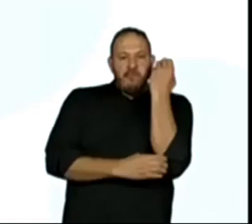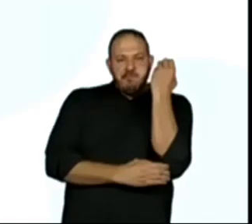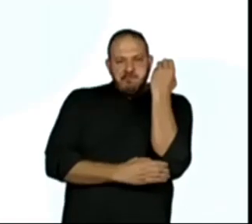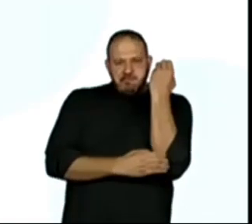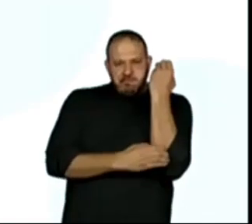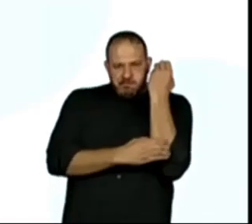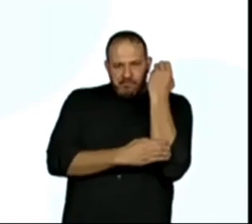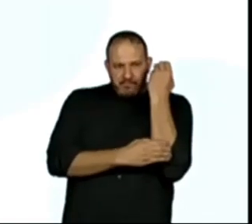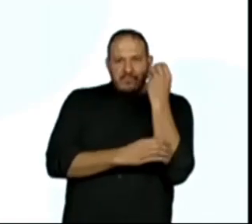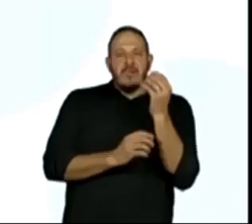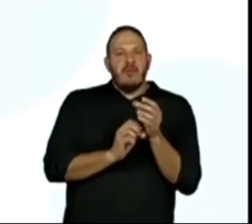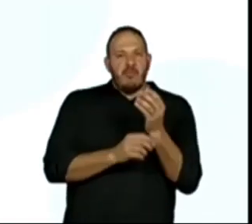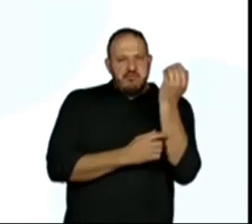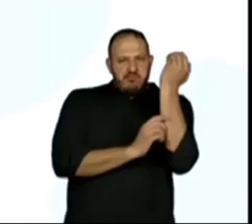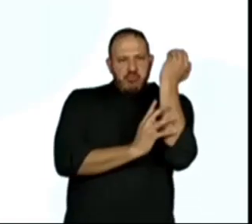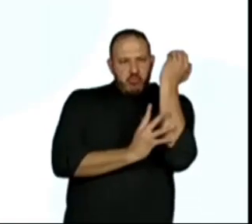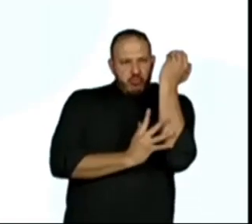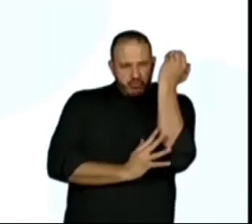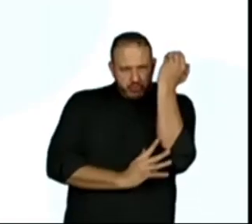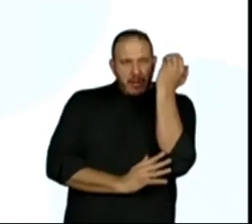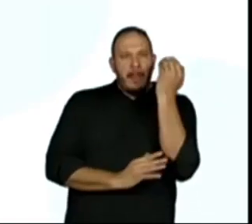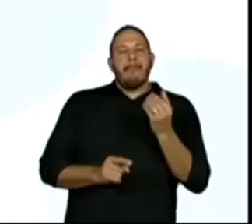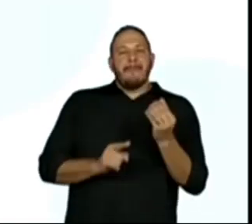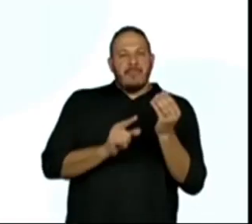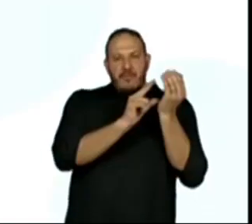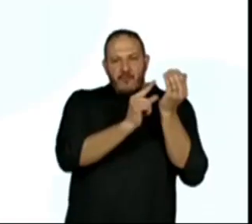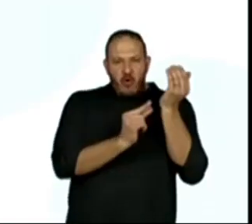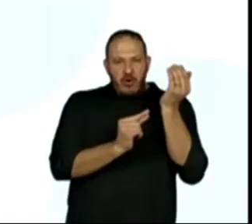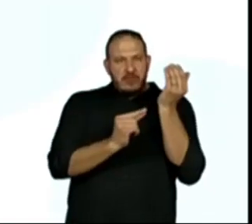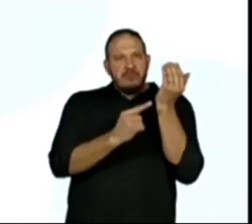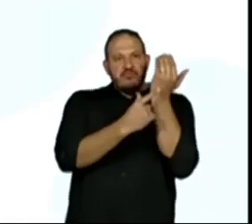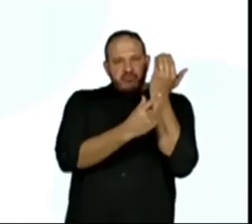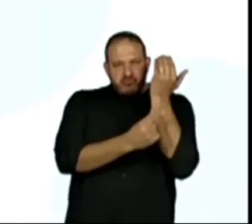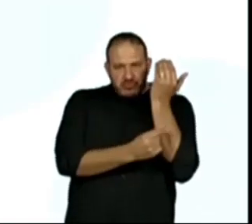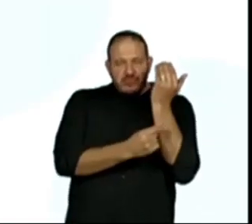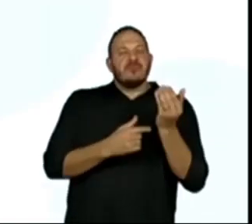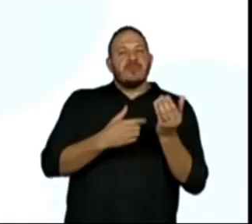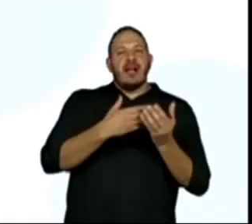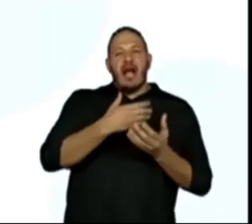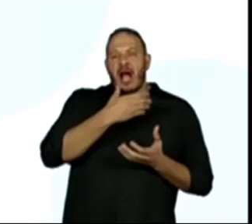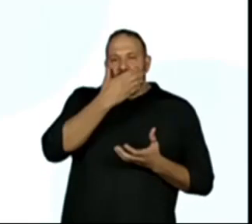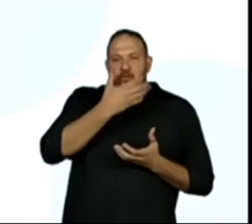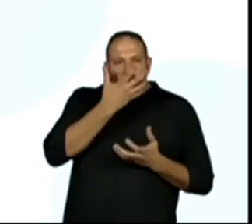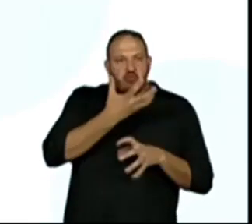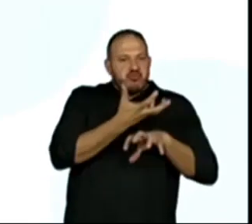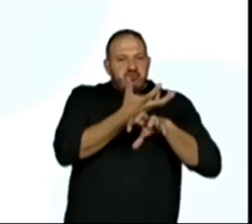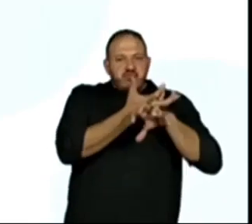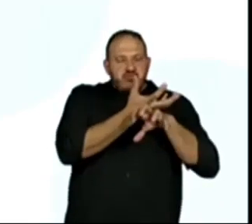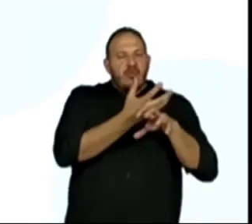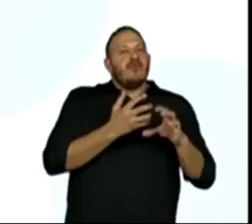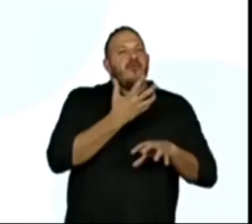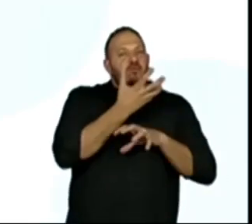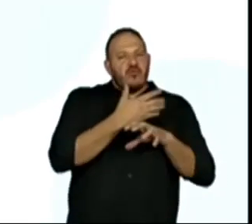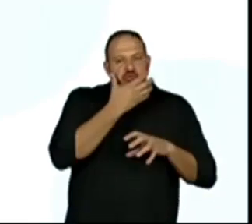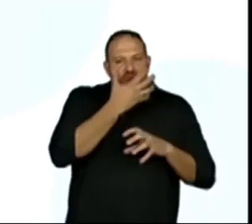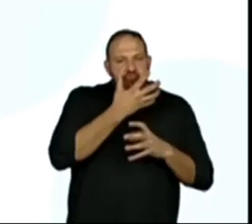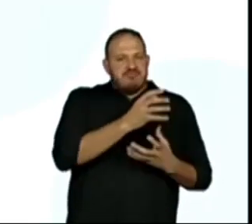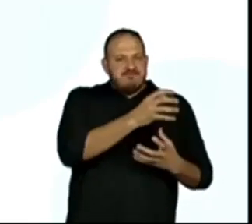conhecido como caule, folhas e frutos.